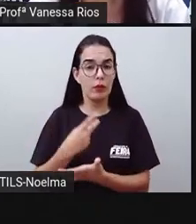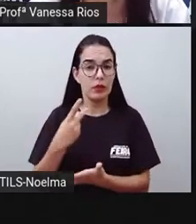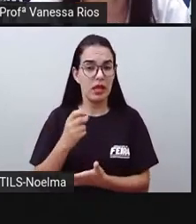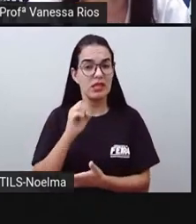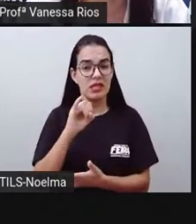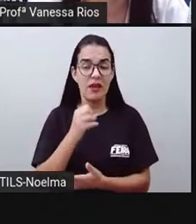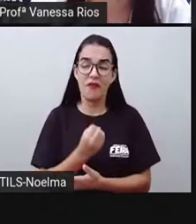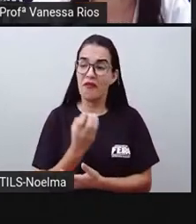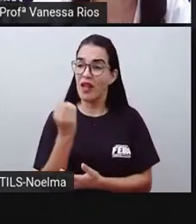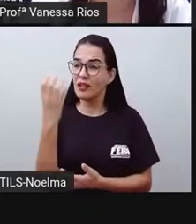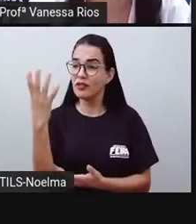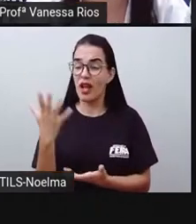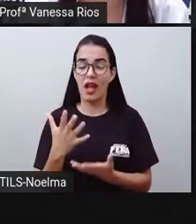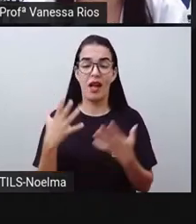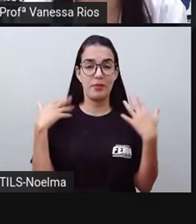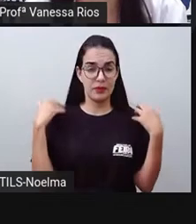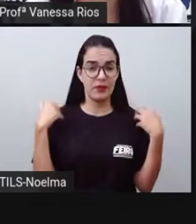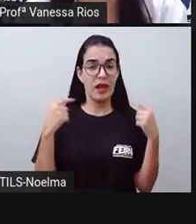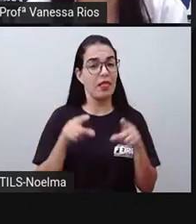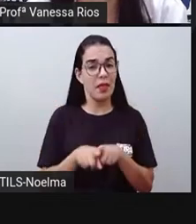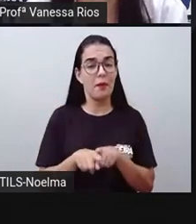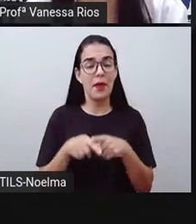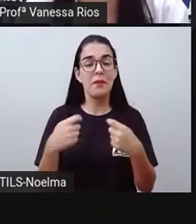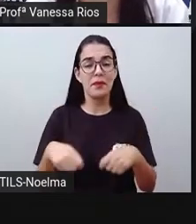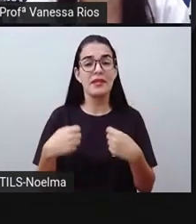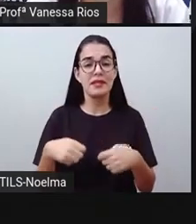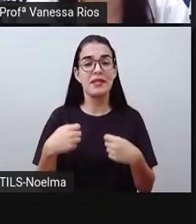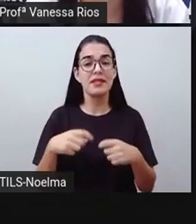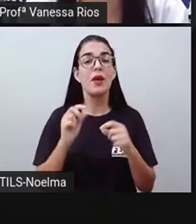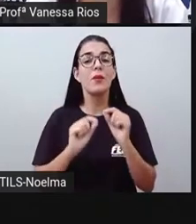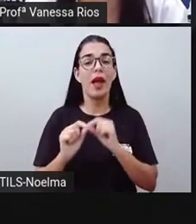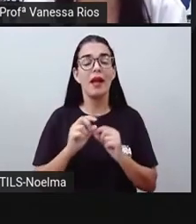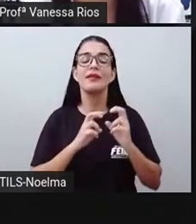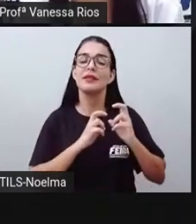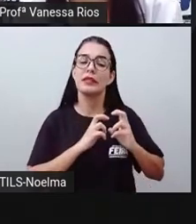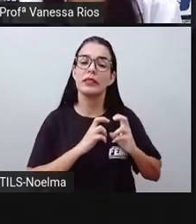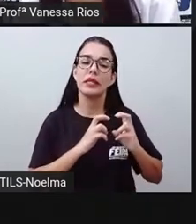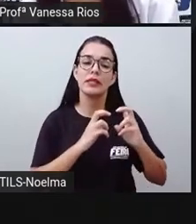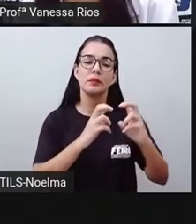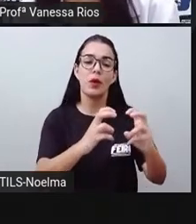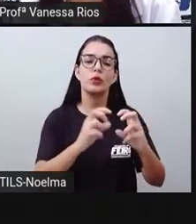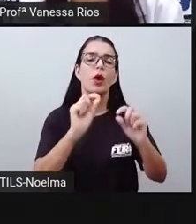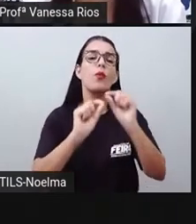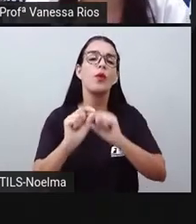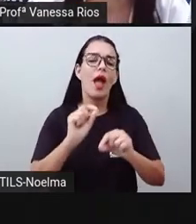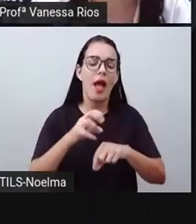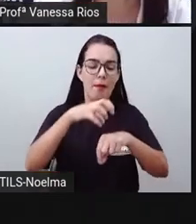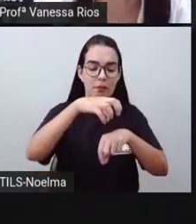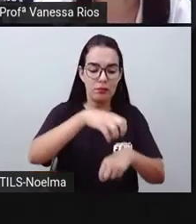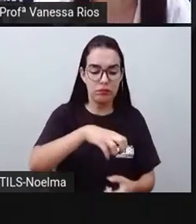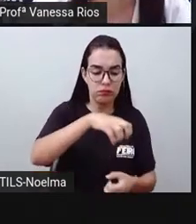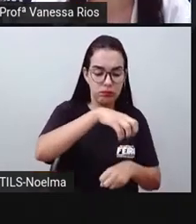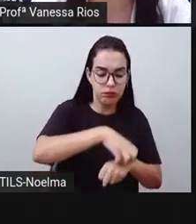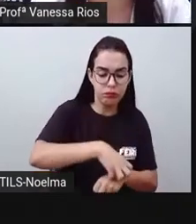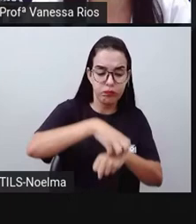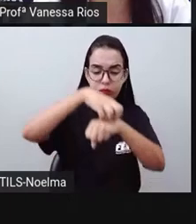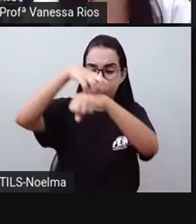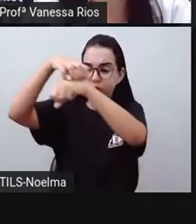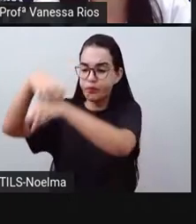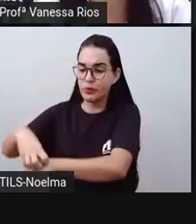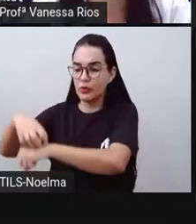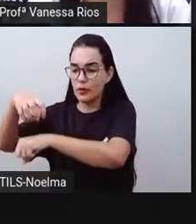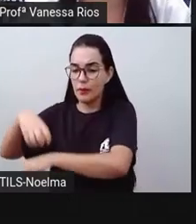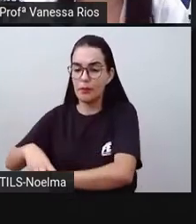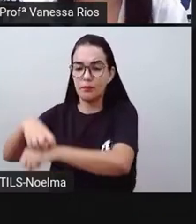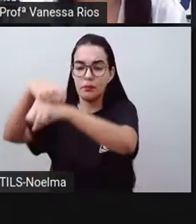divertir. Então a gente já pensa aí nessa movimentação, nesse deslocamento de um espaço pra outro. Espaços